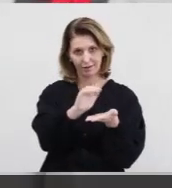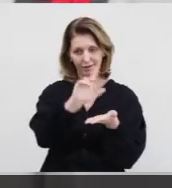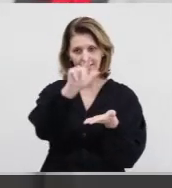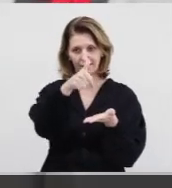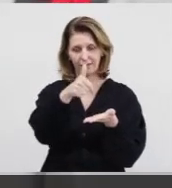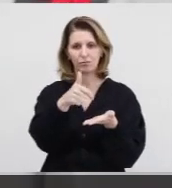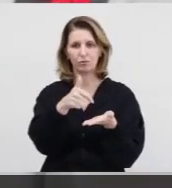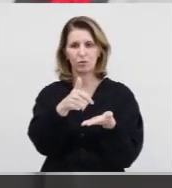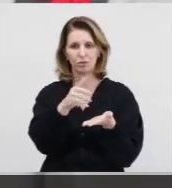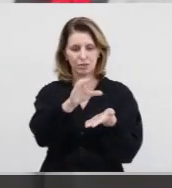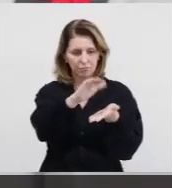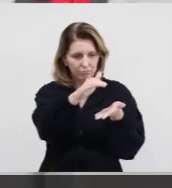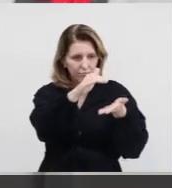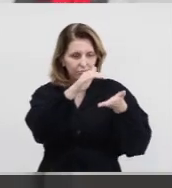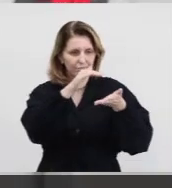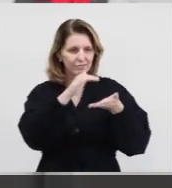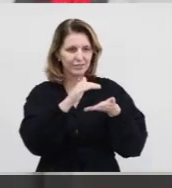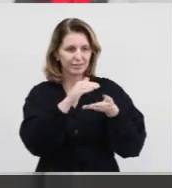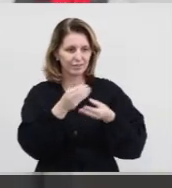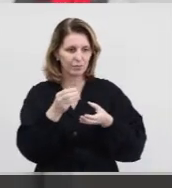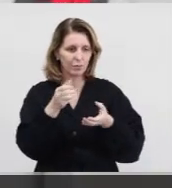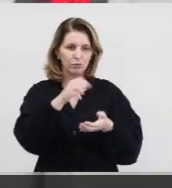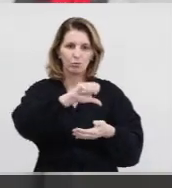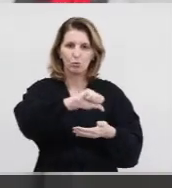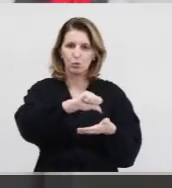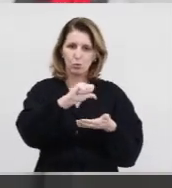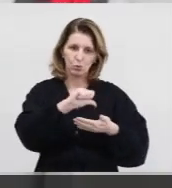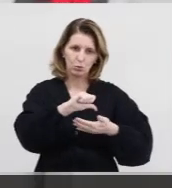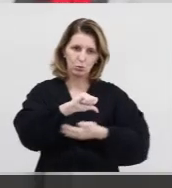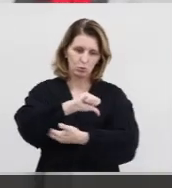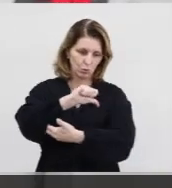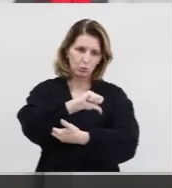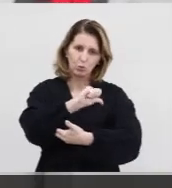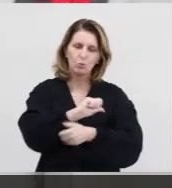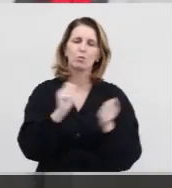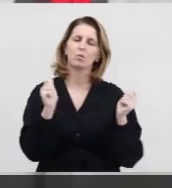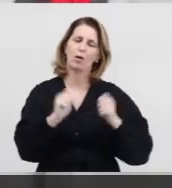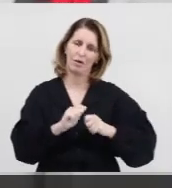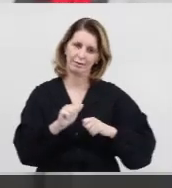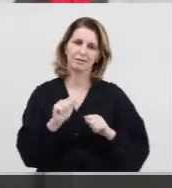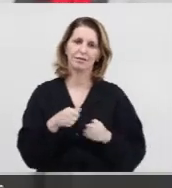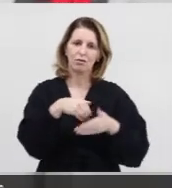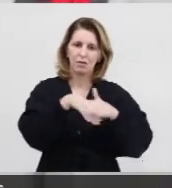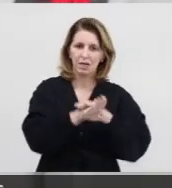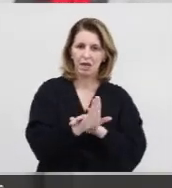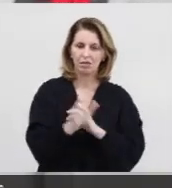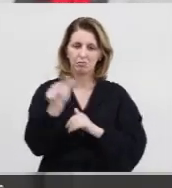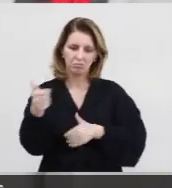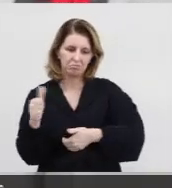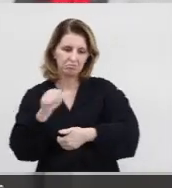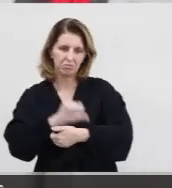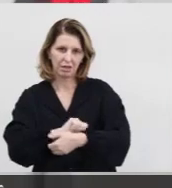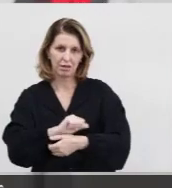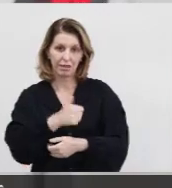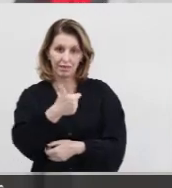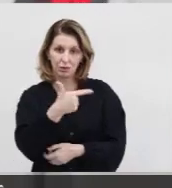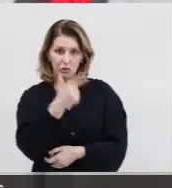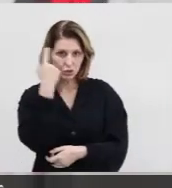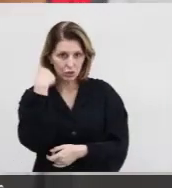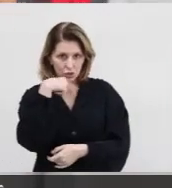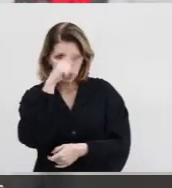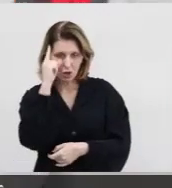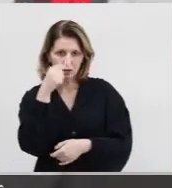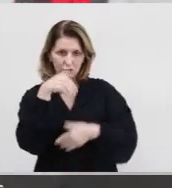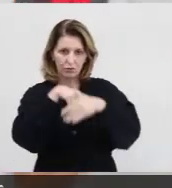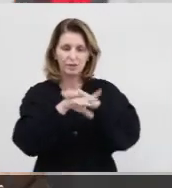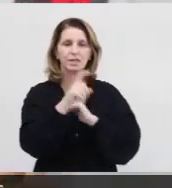geladeira, no refrigerador. Em até 12 horas você pode retirar o leite e guardar. Ou então em até 15 dias você